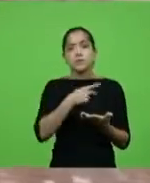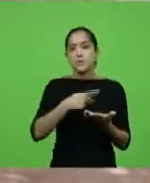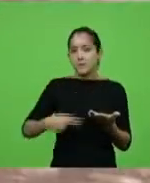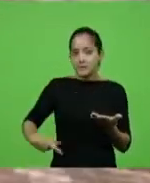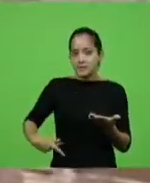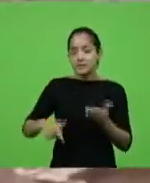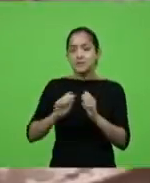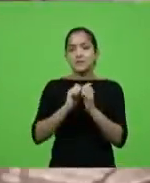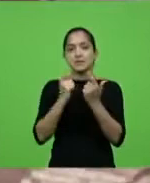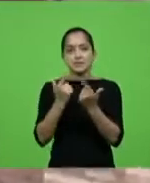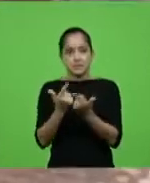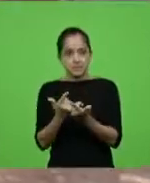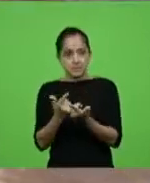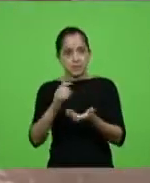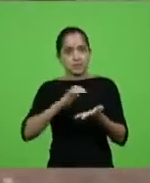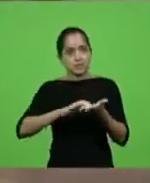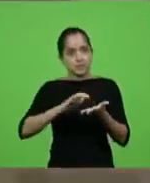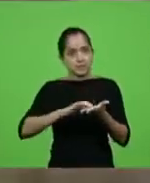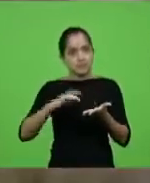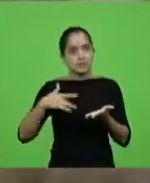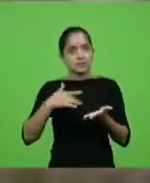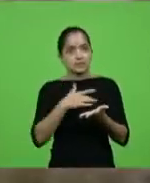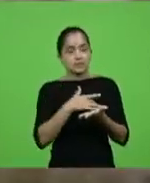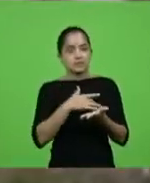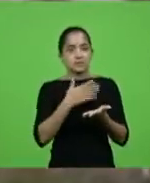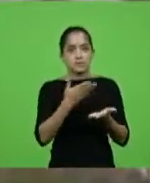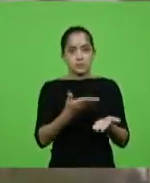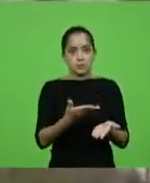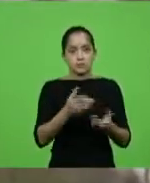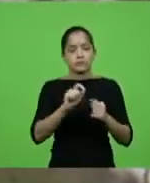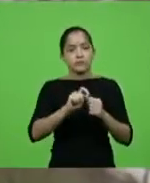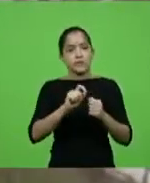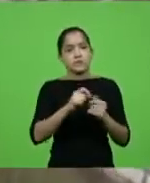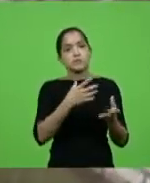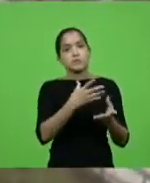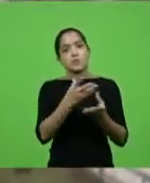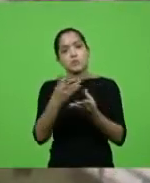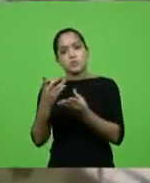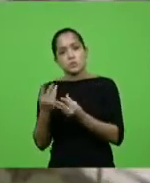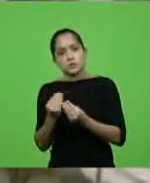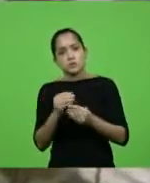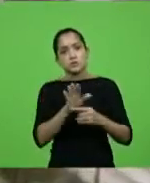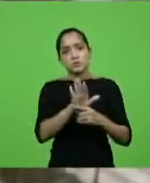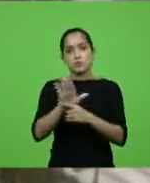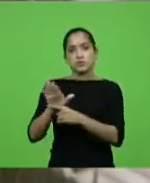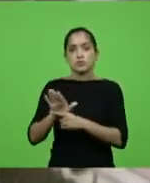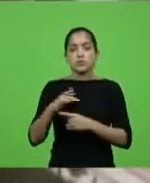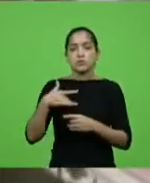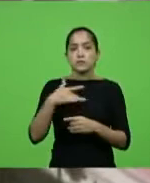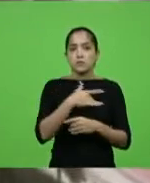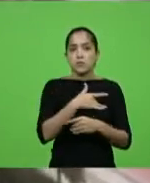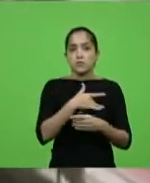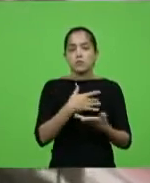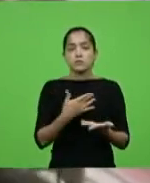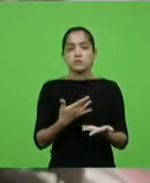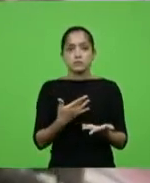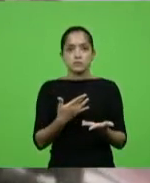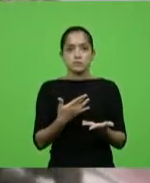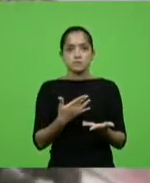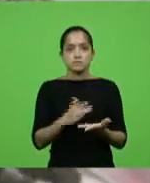Assembleia, do nosso secretário da Saúde, que fez tanto pela saúde do Estado, que fez tanto por Ibirama.